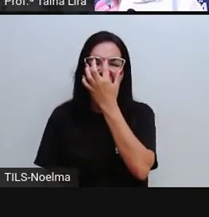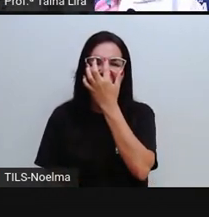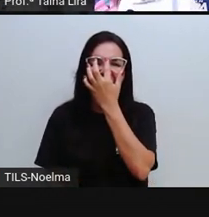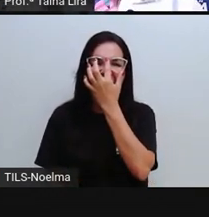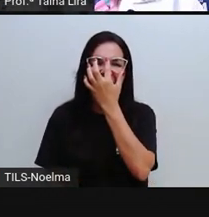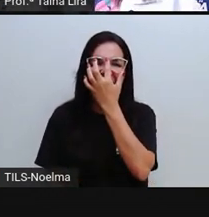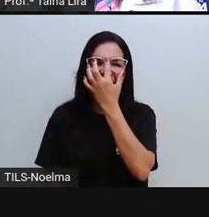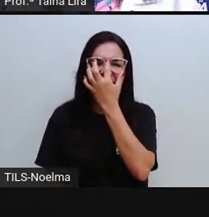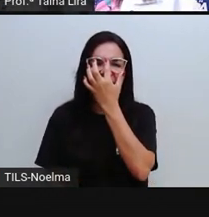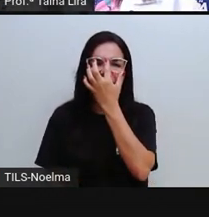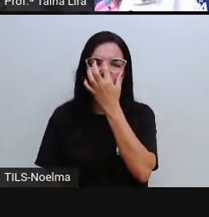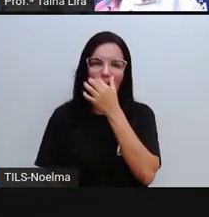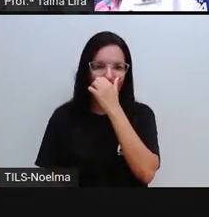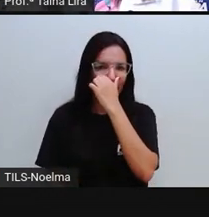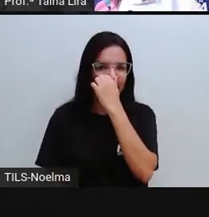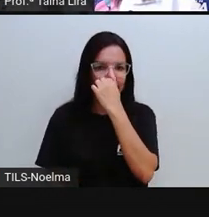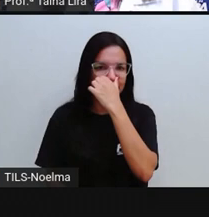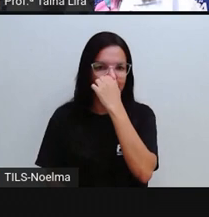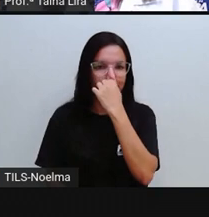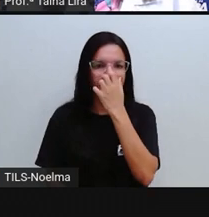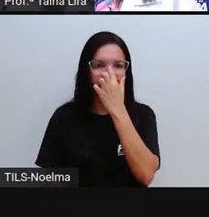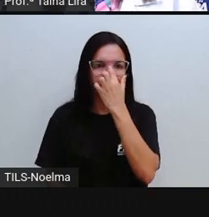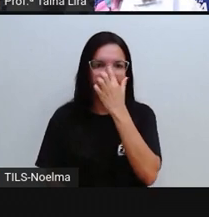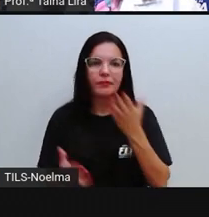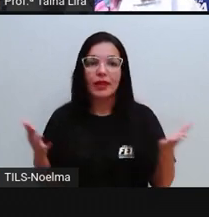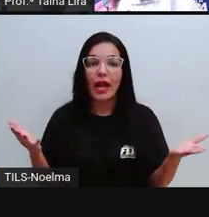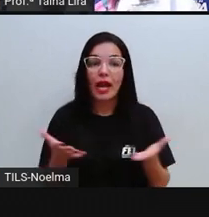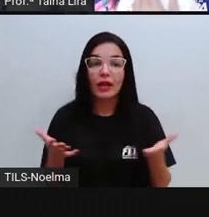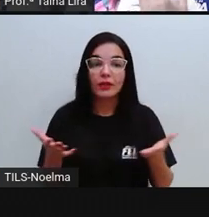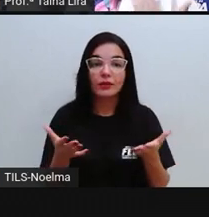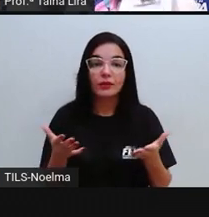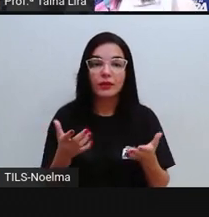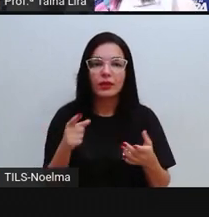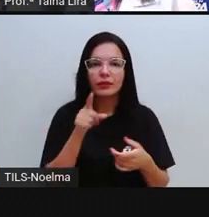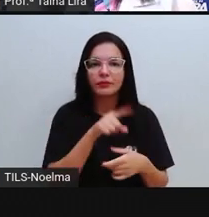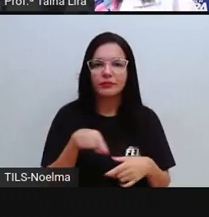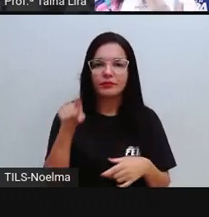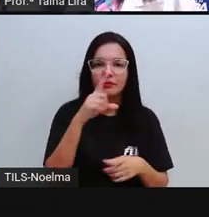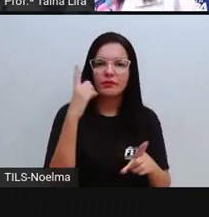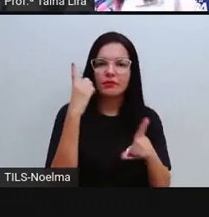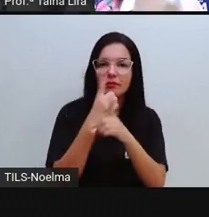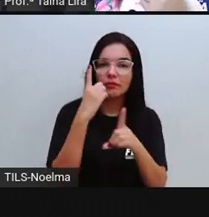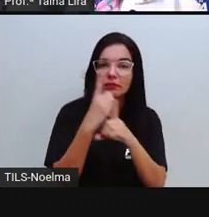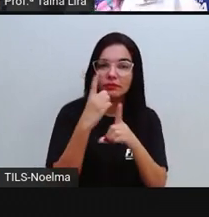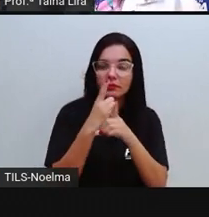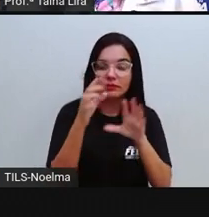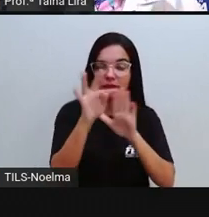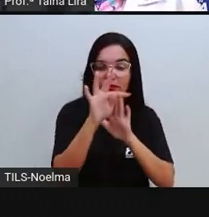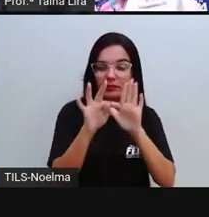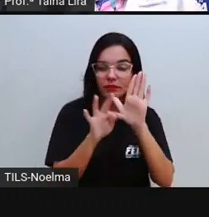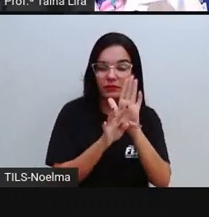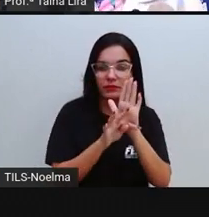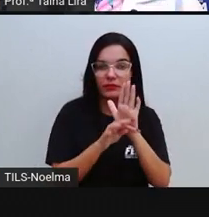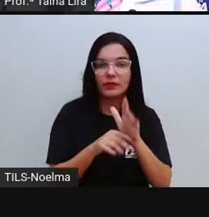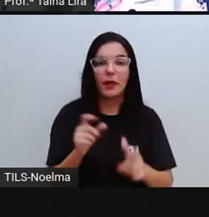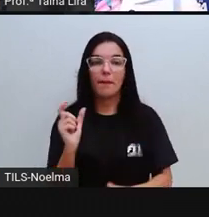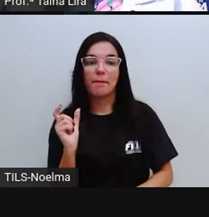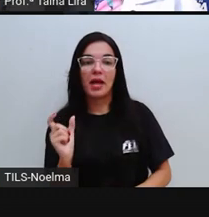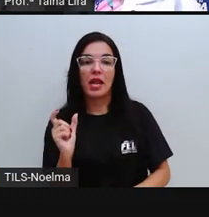vamos encontrar no texto algumas palavras, ó, que começam com essas consoantes, tá? Então, por exemplo,